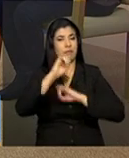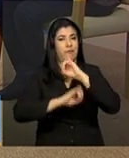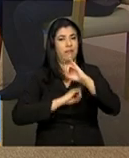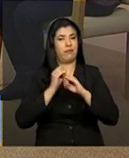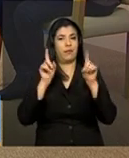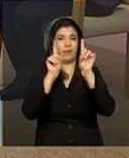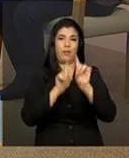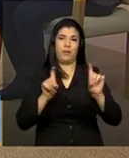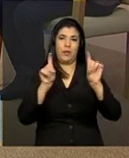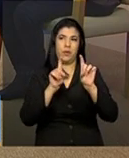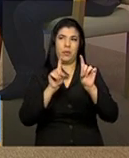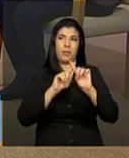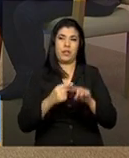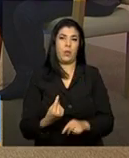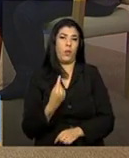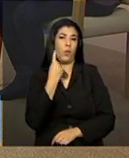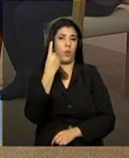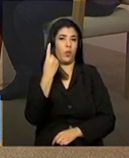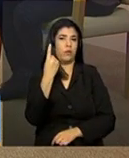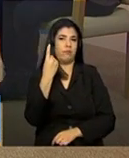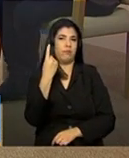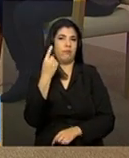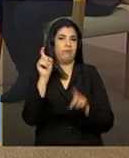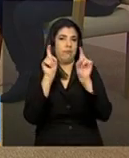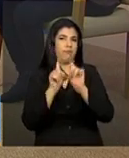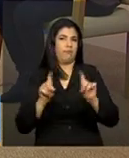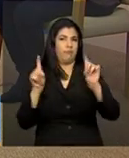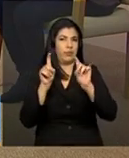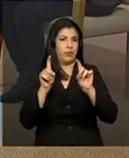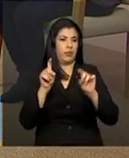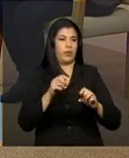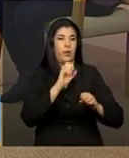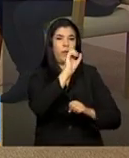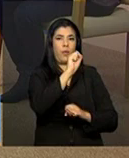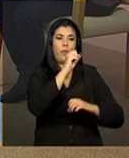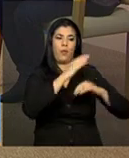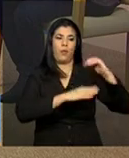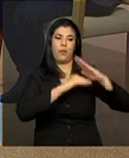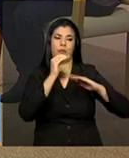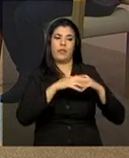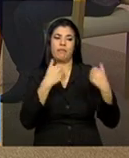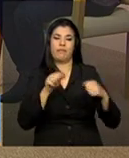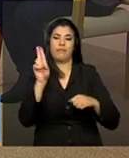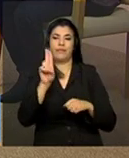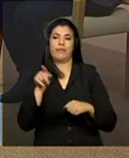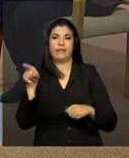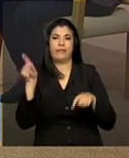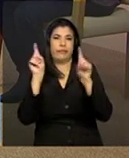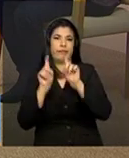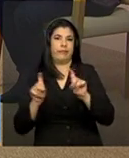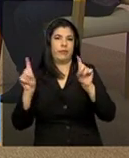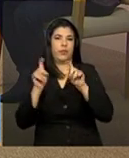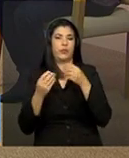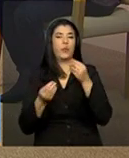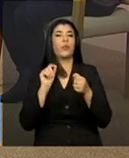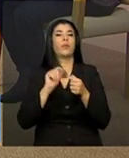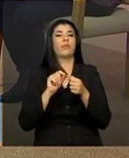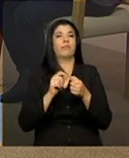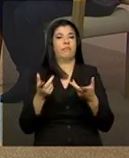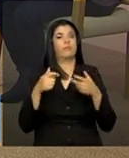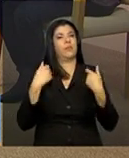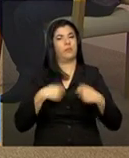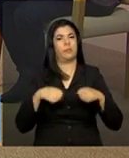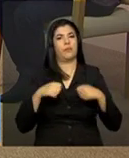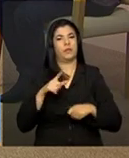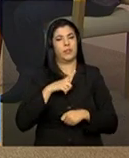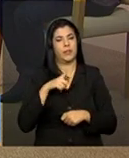tem um computador para oito profissionais. Então, primeiro, existe essa necessidade que